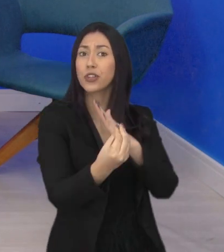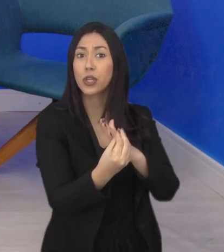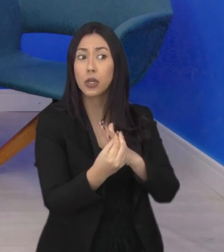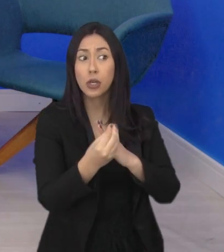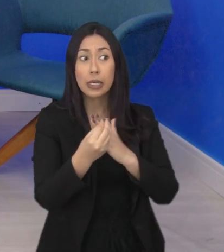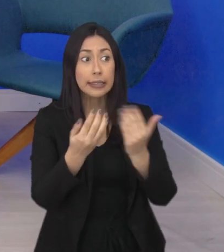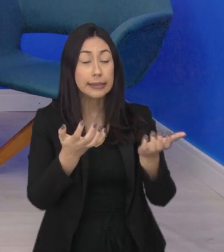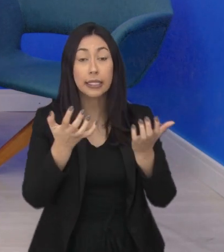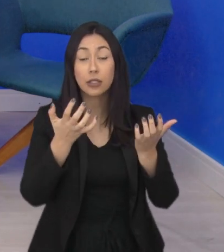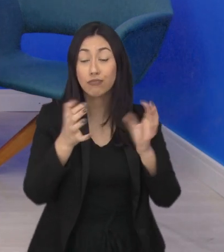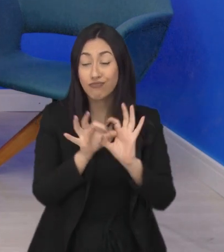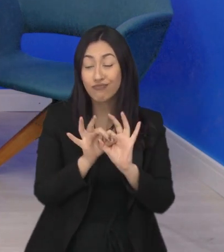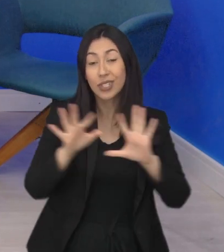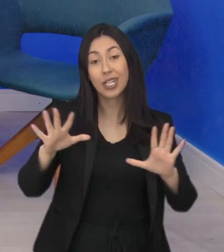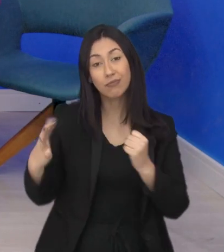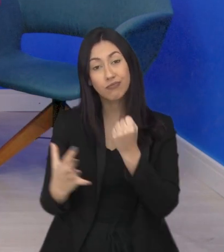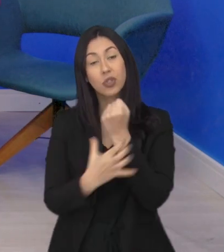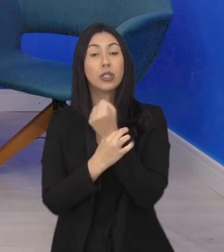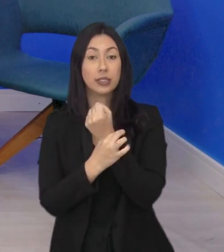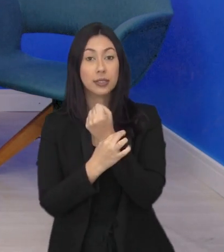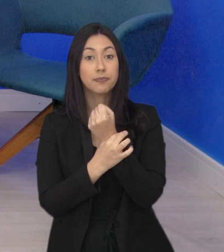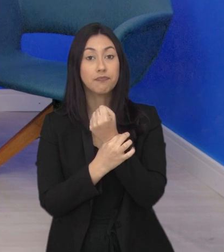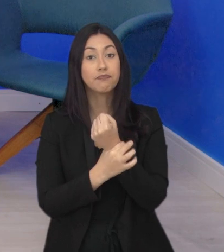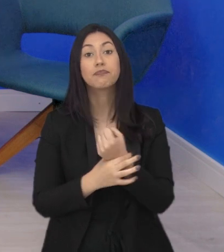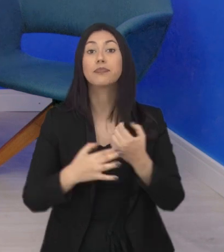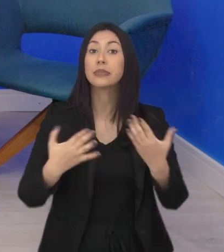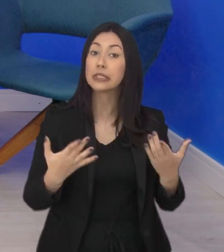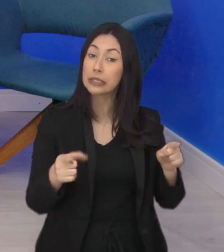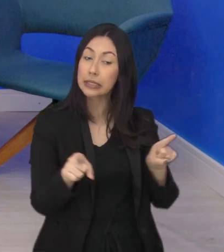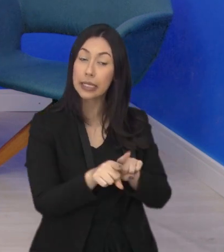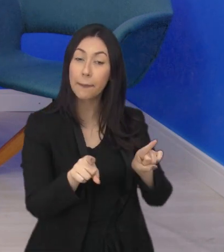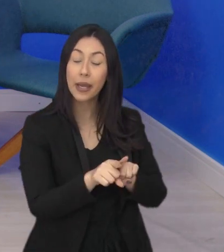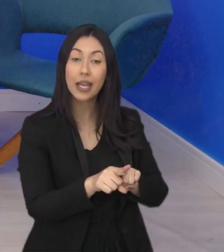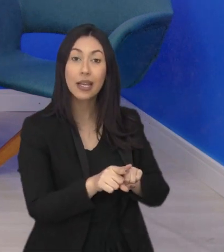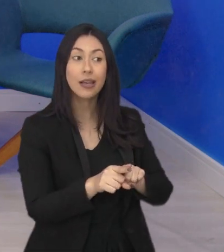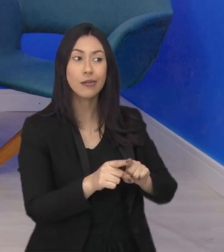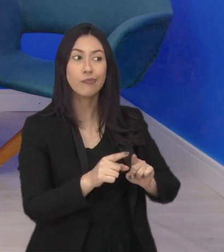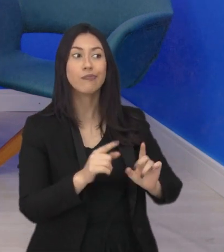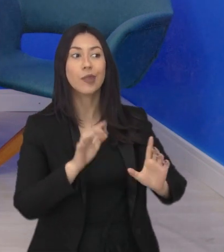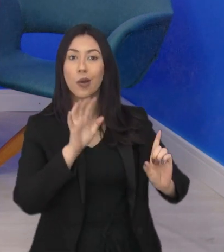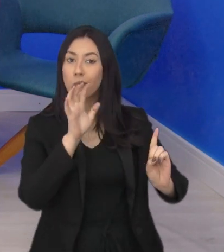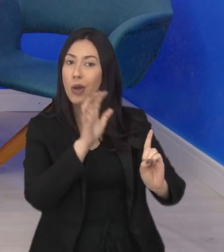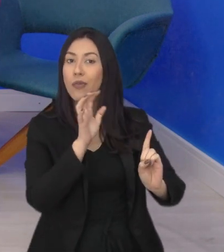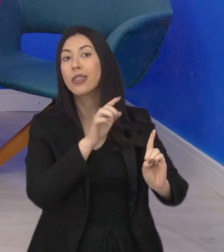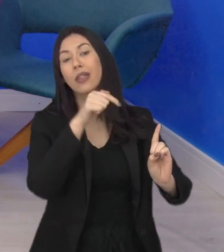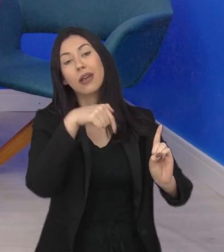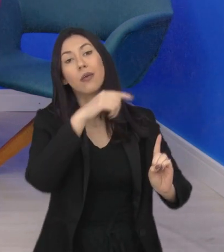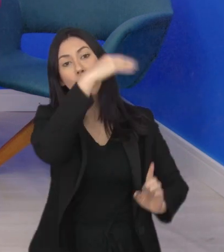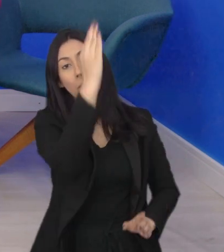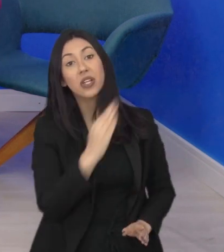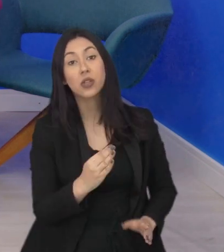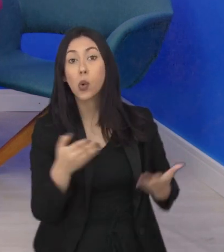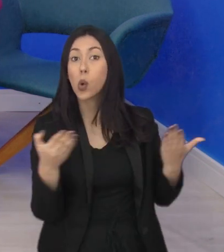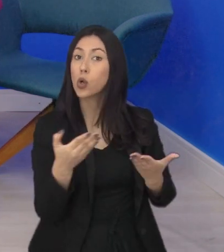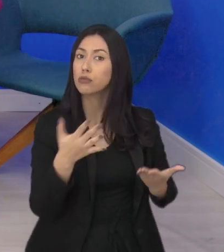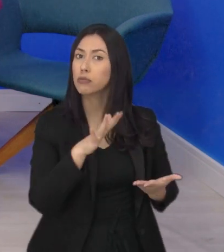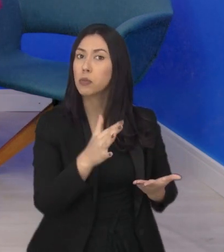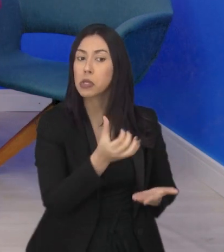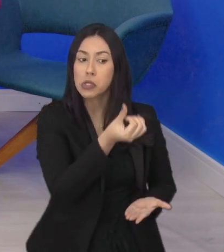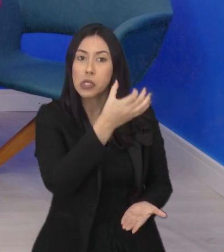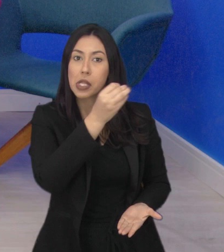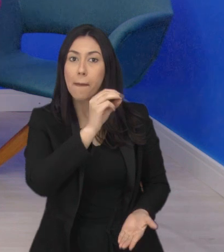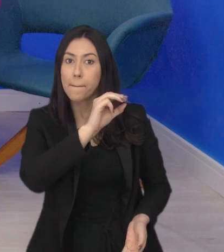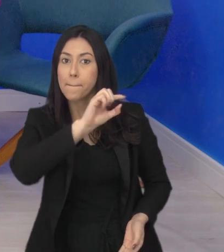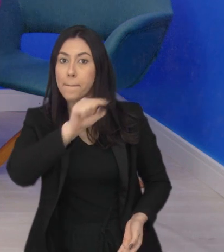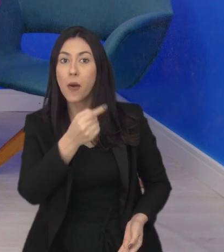liberdade e a segurança. E essa realidade também afeta o Brasil. Hoje, o país tem cerca de 60 mil pessoas